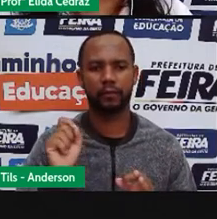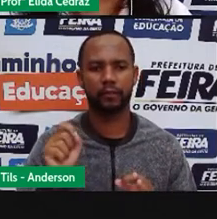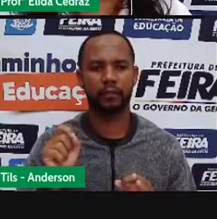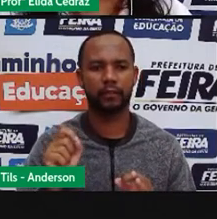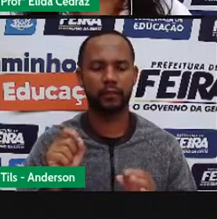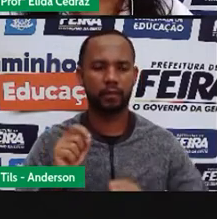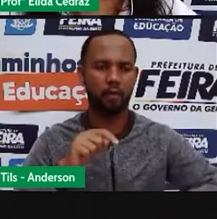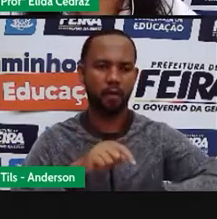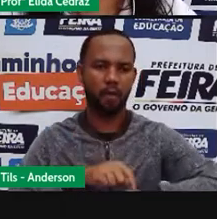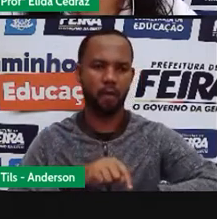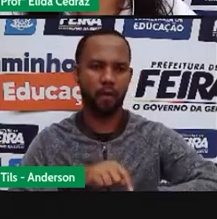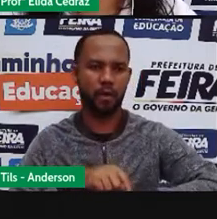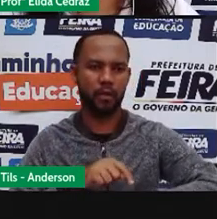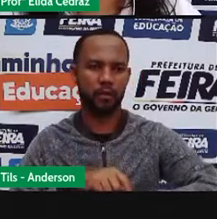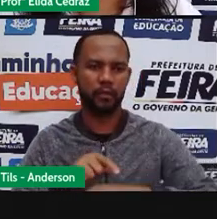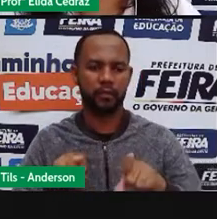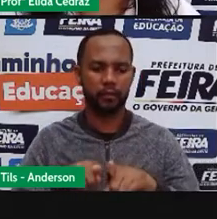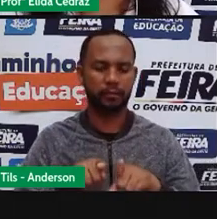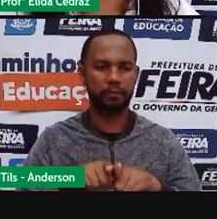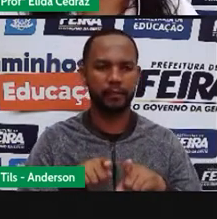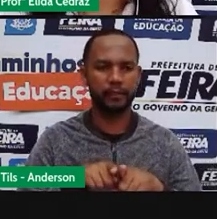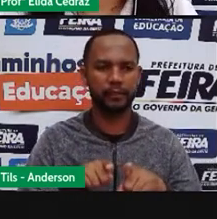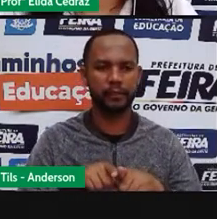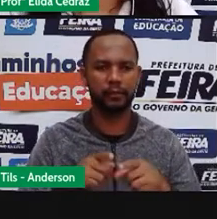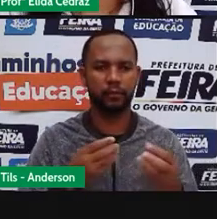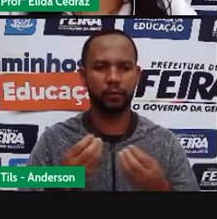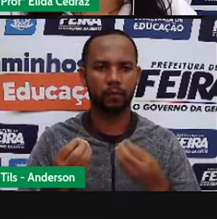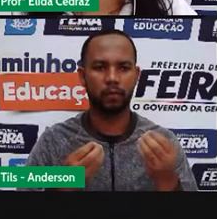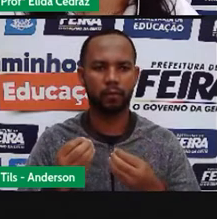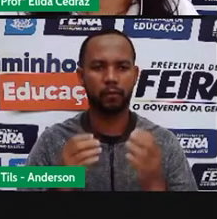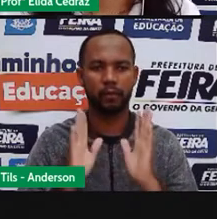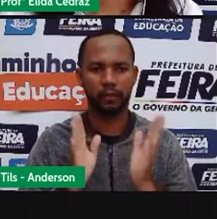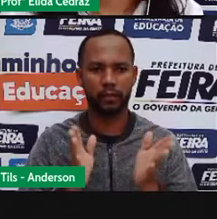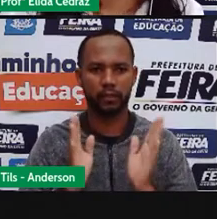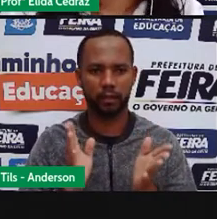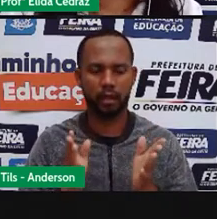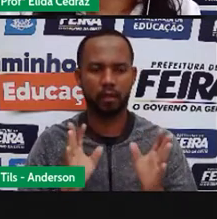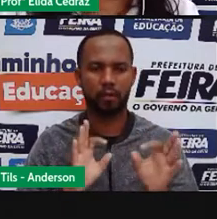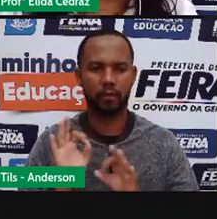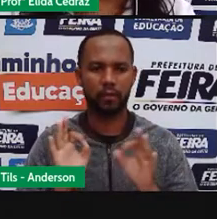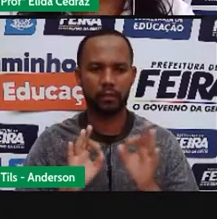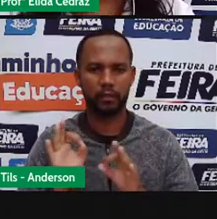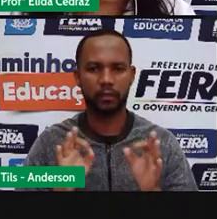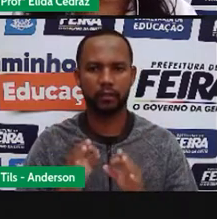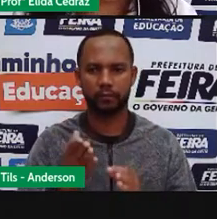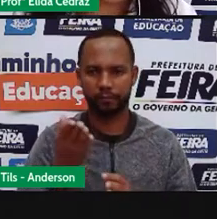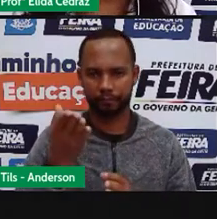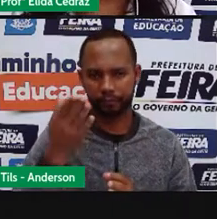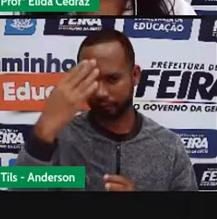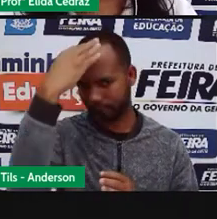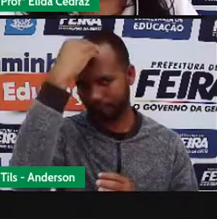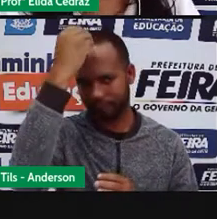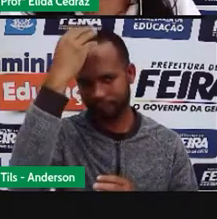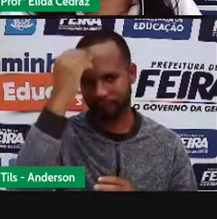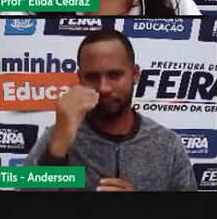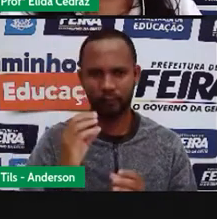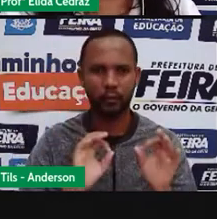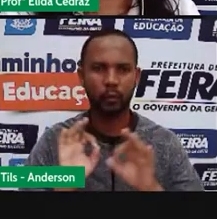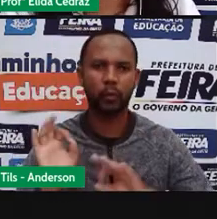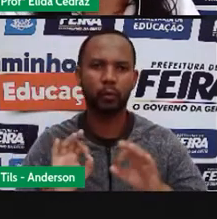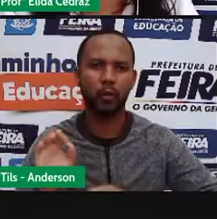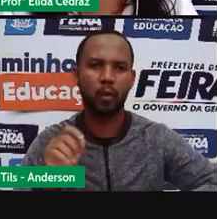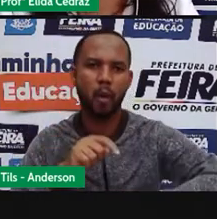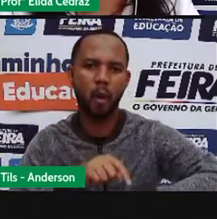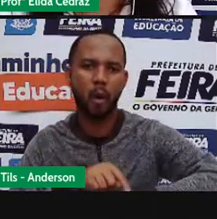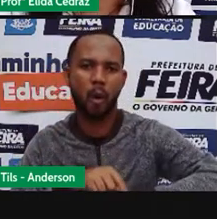das horas. Aqui nós temos uma rotina já organizada para esse rapazinho aí do lado. As horas